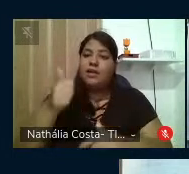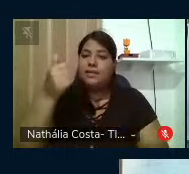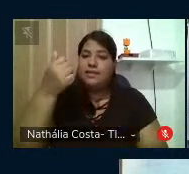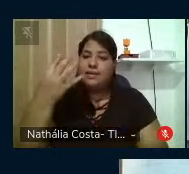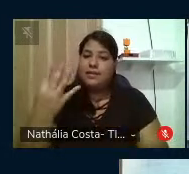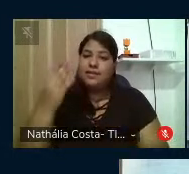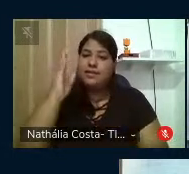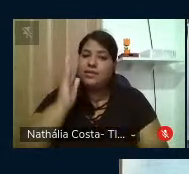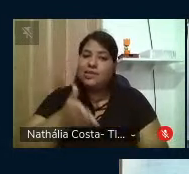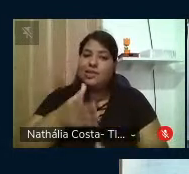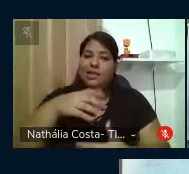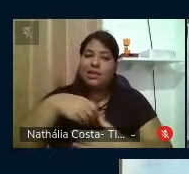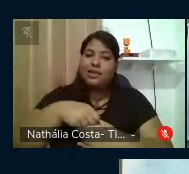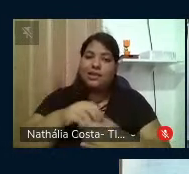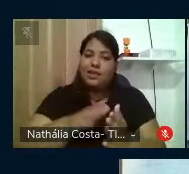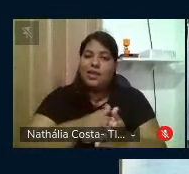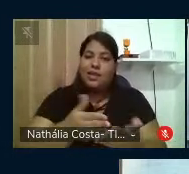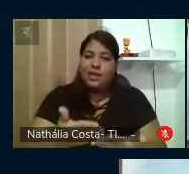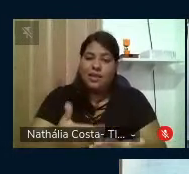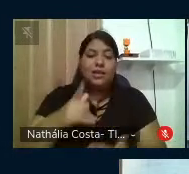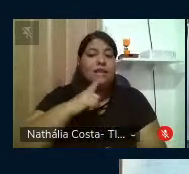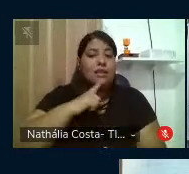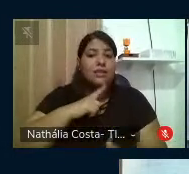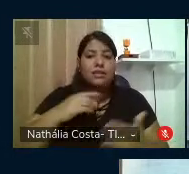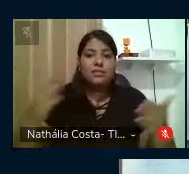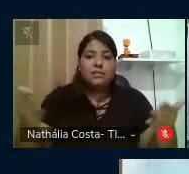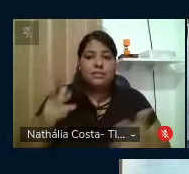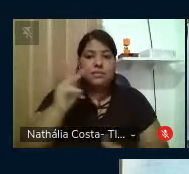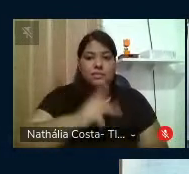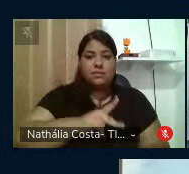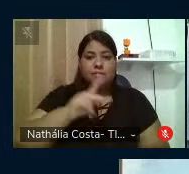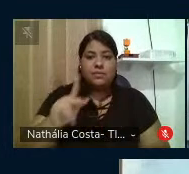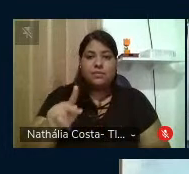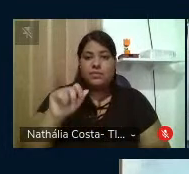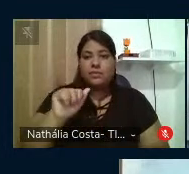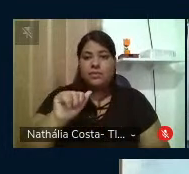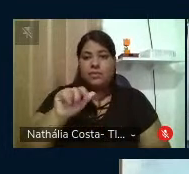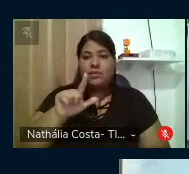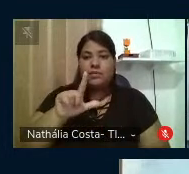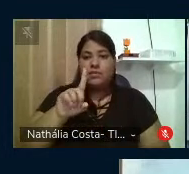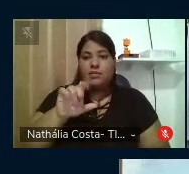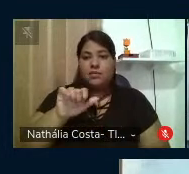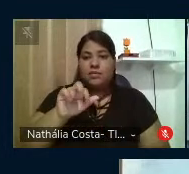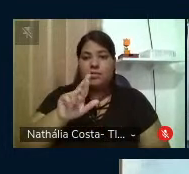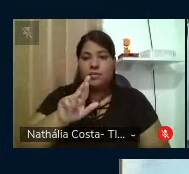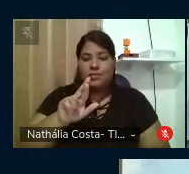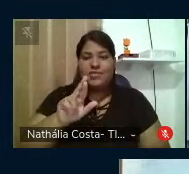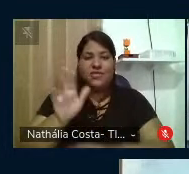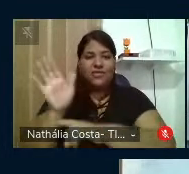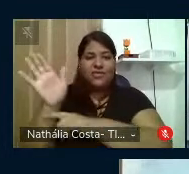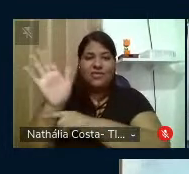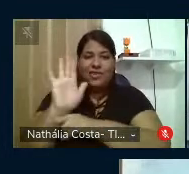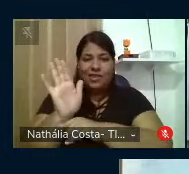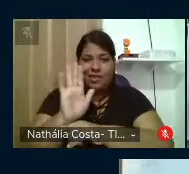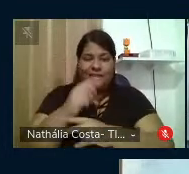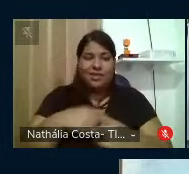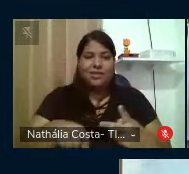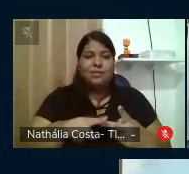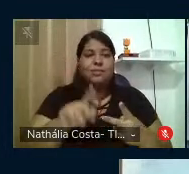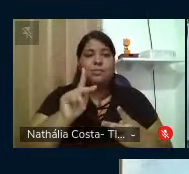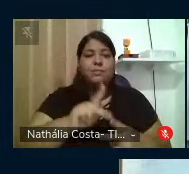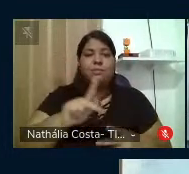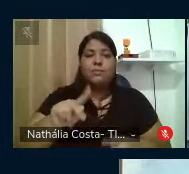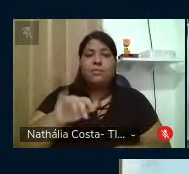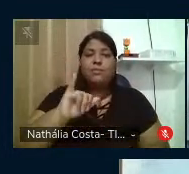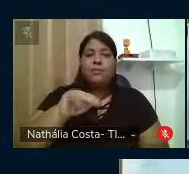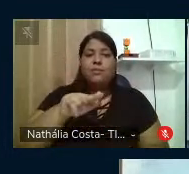compõem o livro. Teremos aqui o professor Alder Júlio, através de um vídeo, teremos a professora Inês